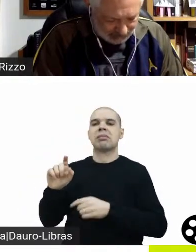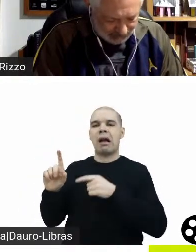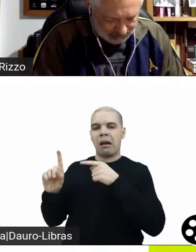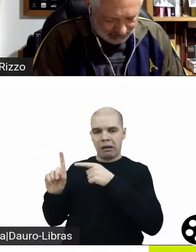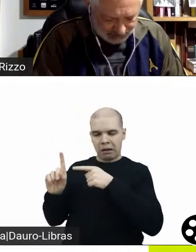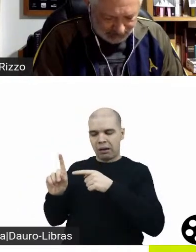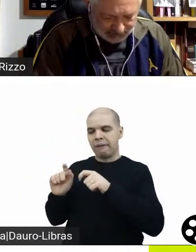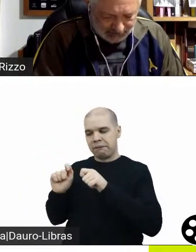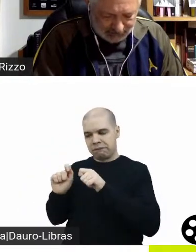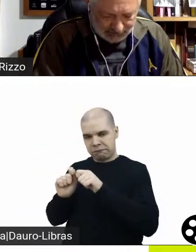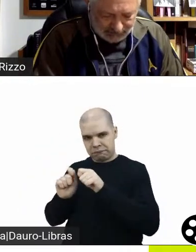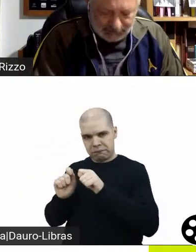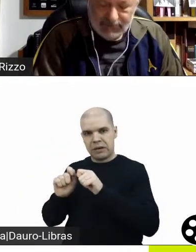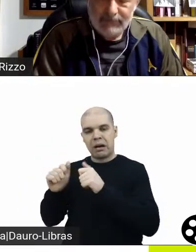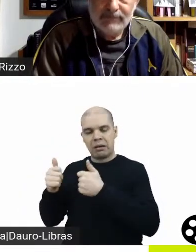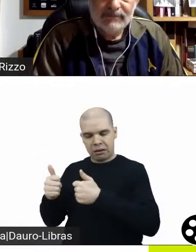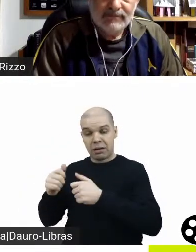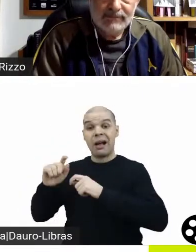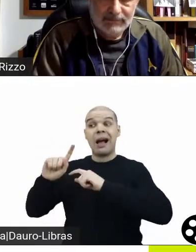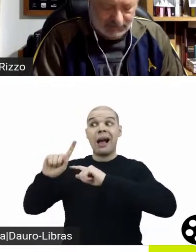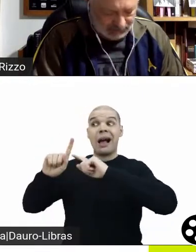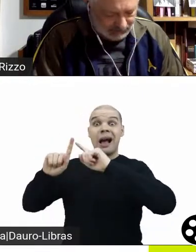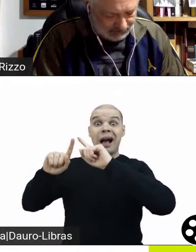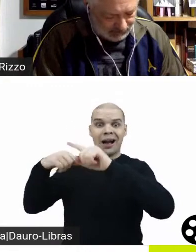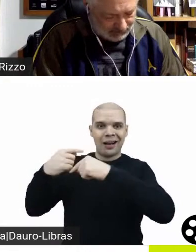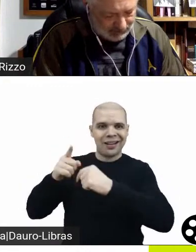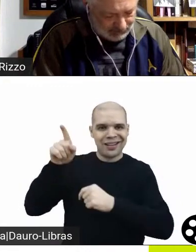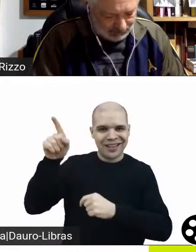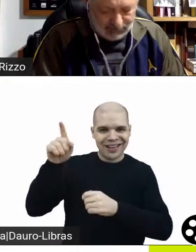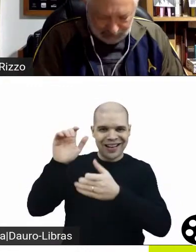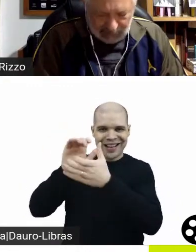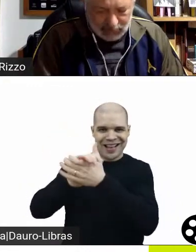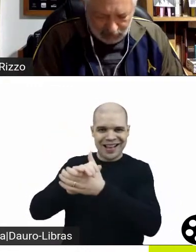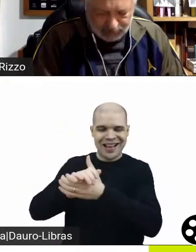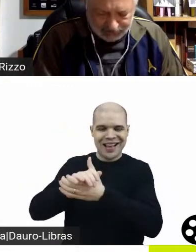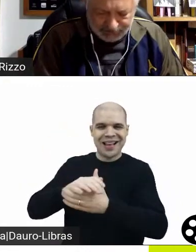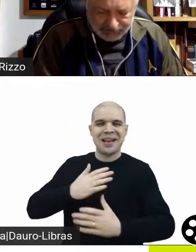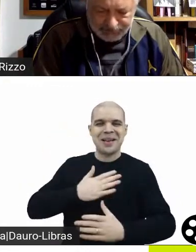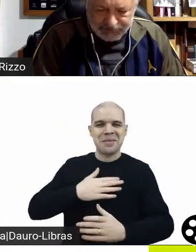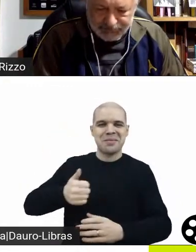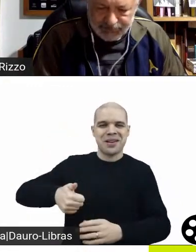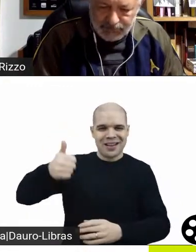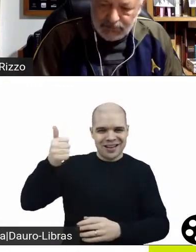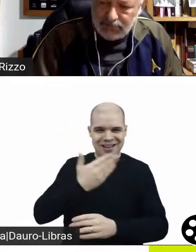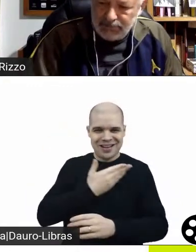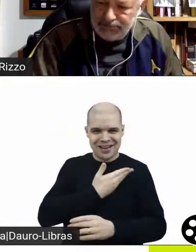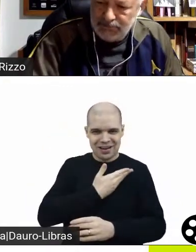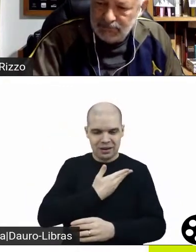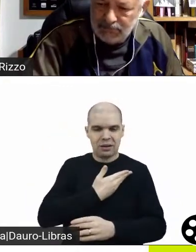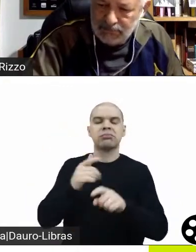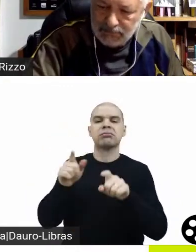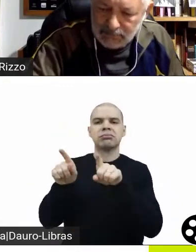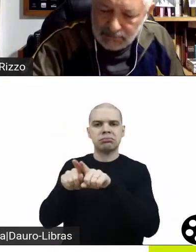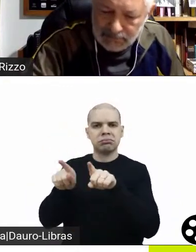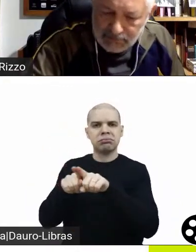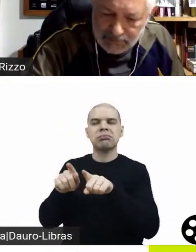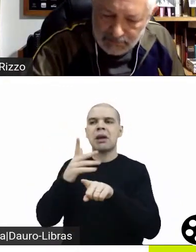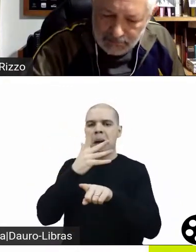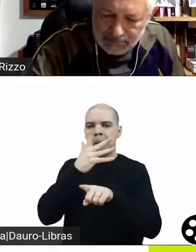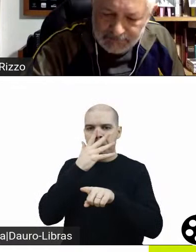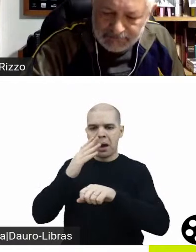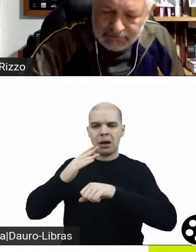casamento do meu melhor amigo e acrescenta os delírios de consumo de Beck Blum também ele dirige. Parece que ele tem uma forma de trabalhar